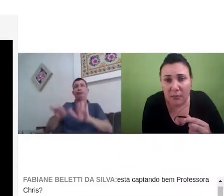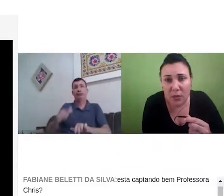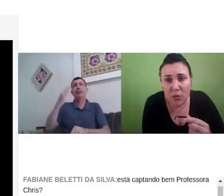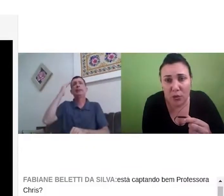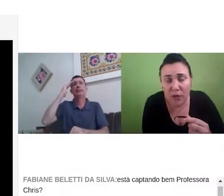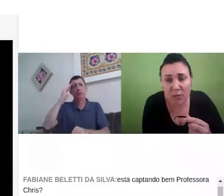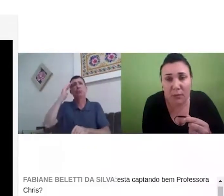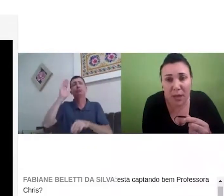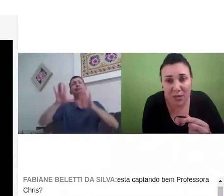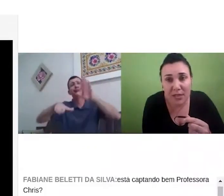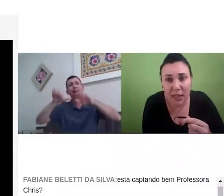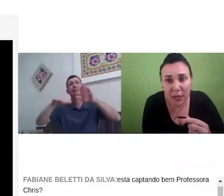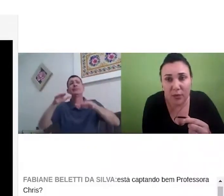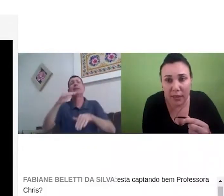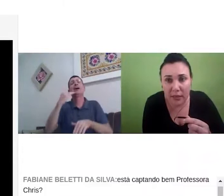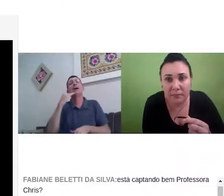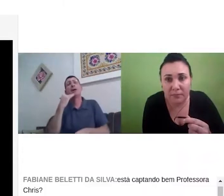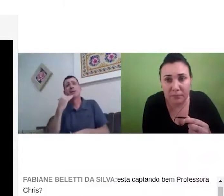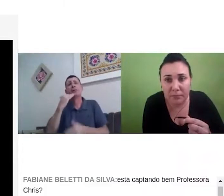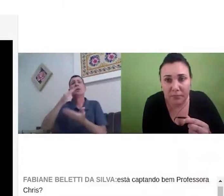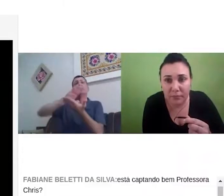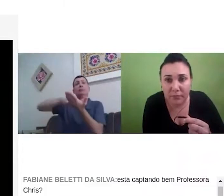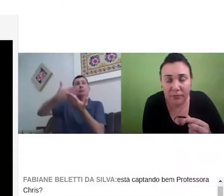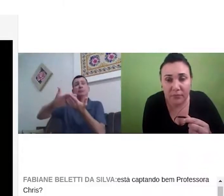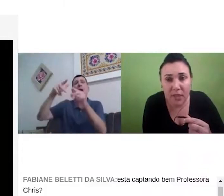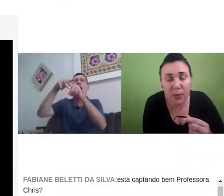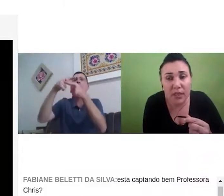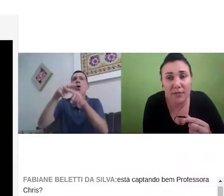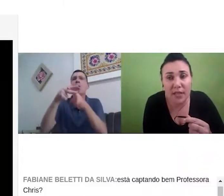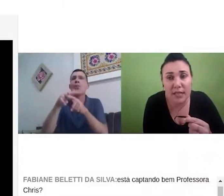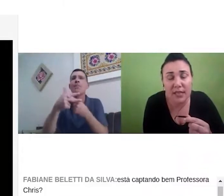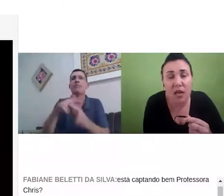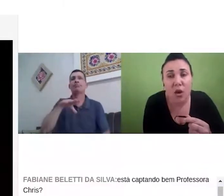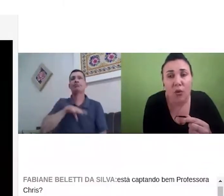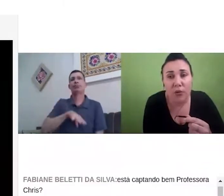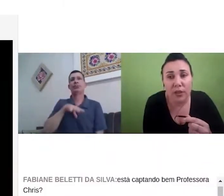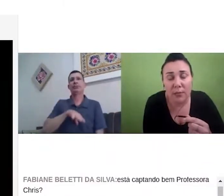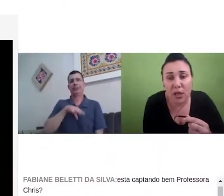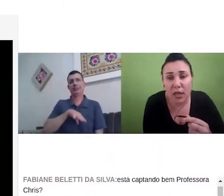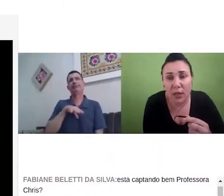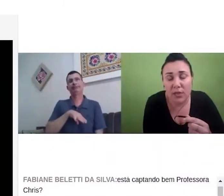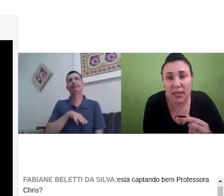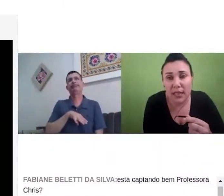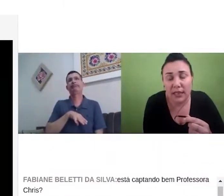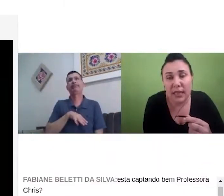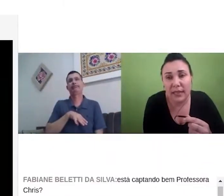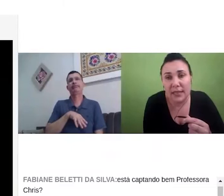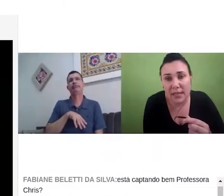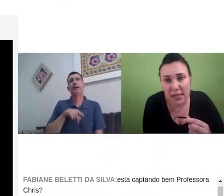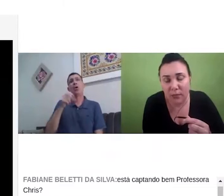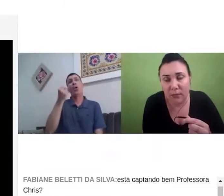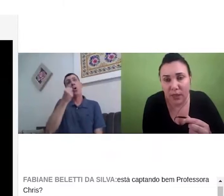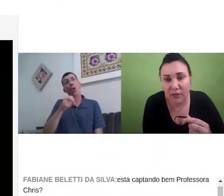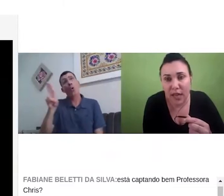para que o surdo faça um trabalho e muitas vezes o intérprete, ele auxilia na